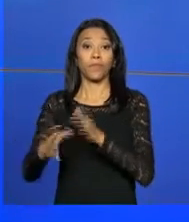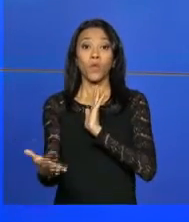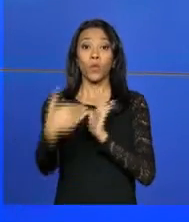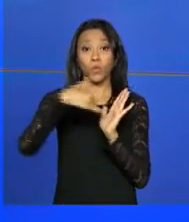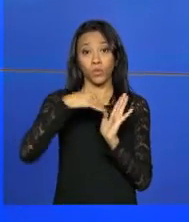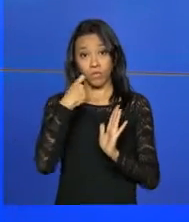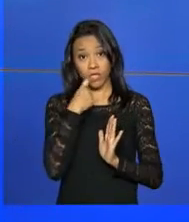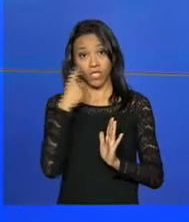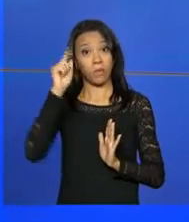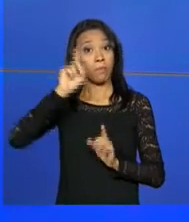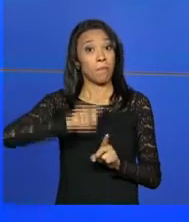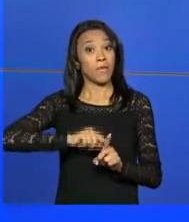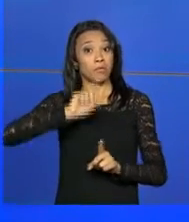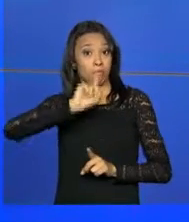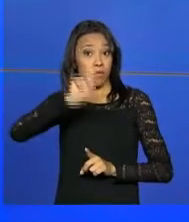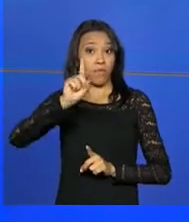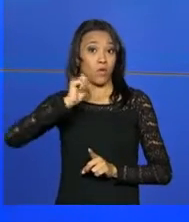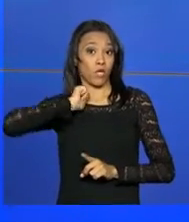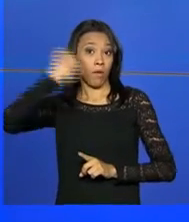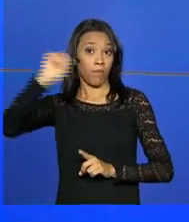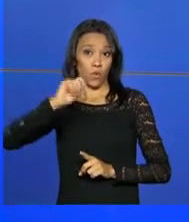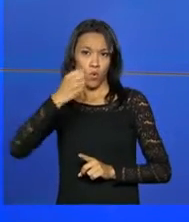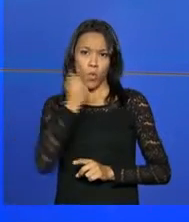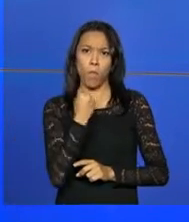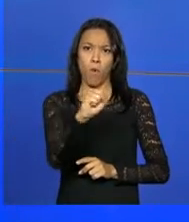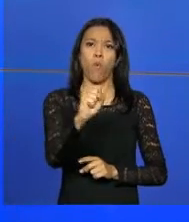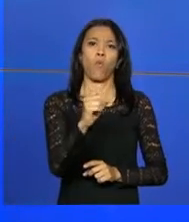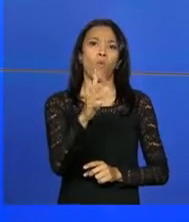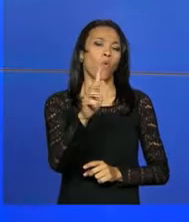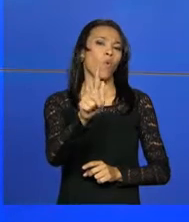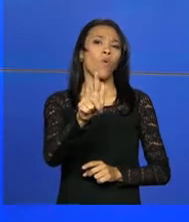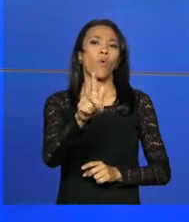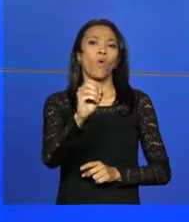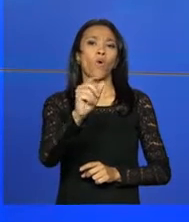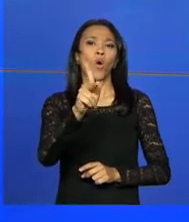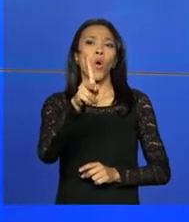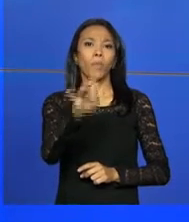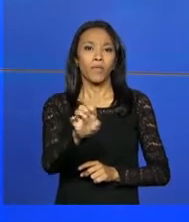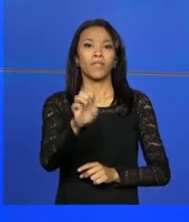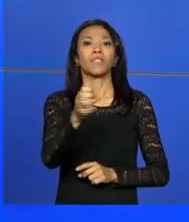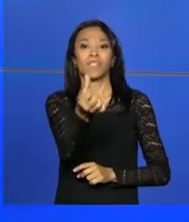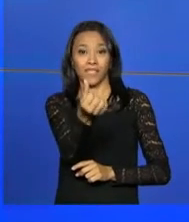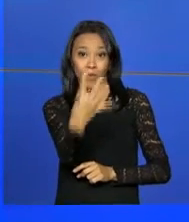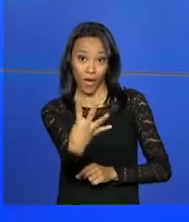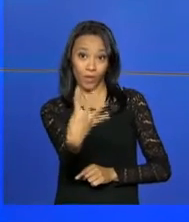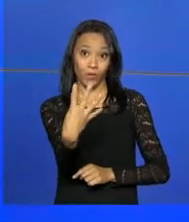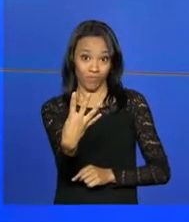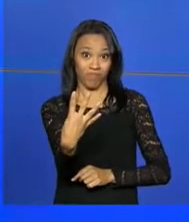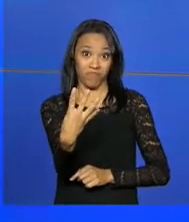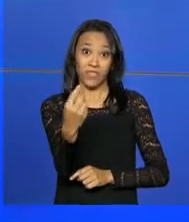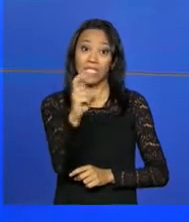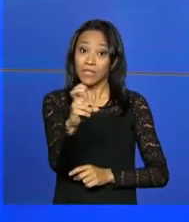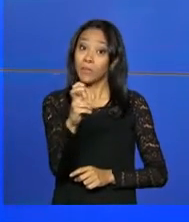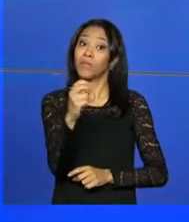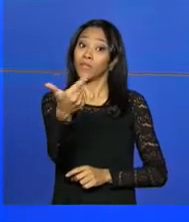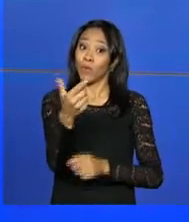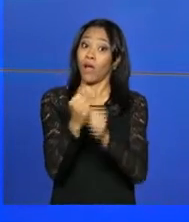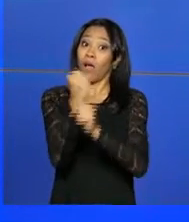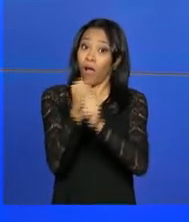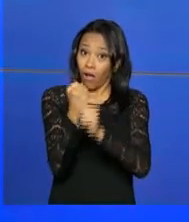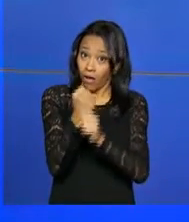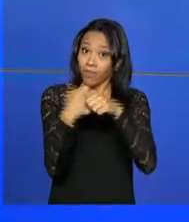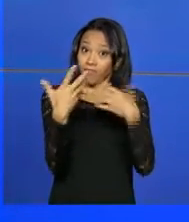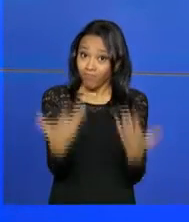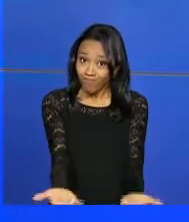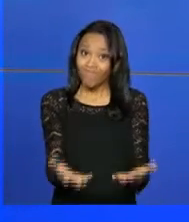sexta-feira, dia 1º de abril, o golpe militar de 64 completou 52 anos. Para lembrar a data, a Comissão